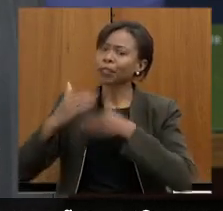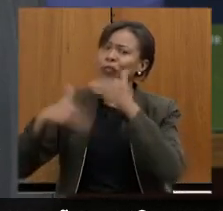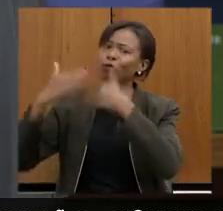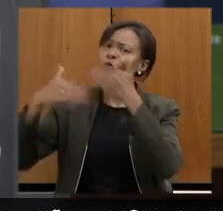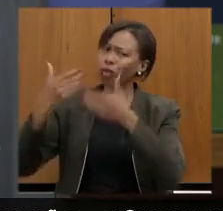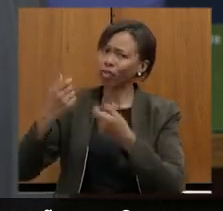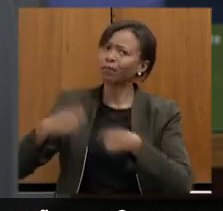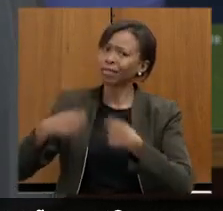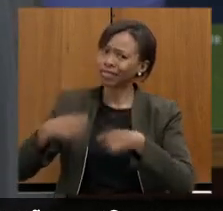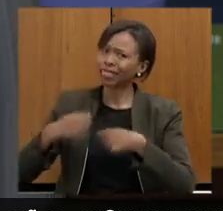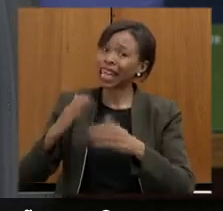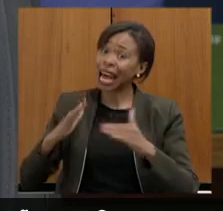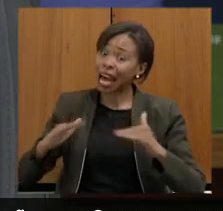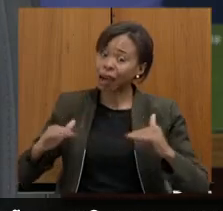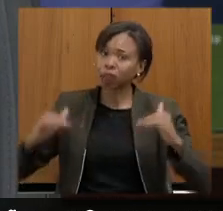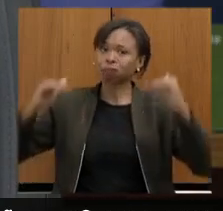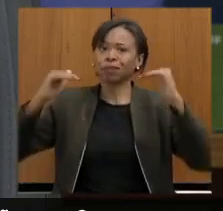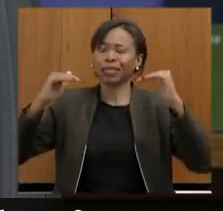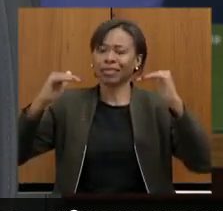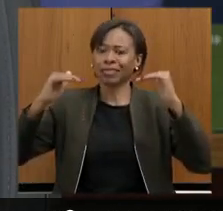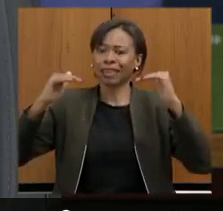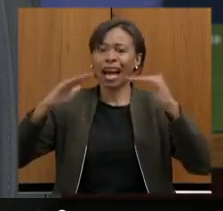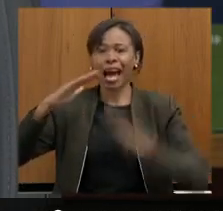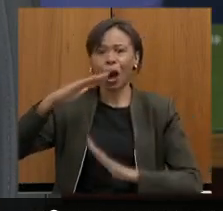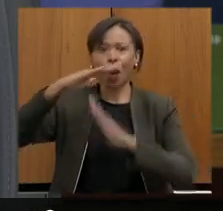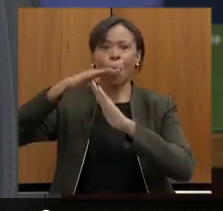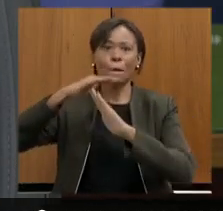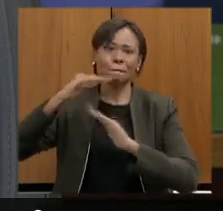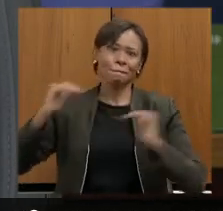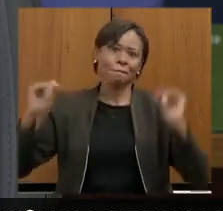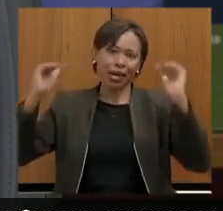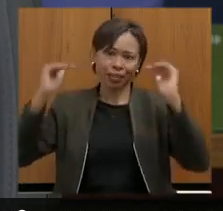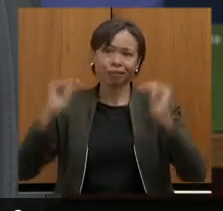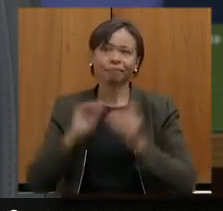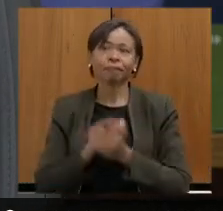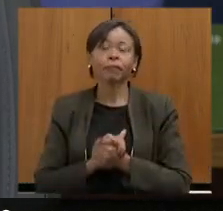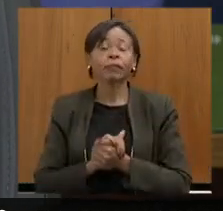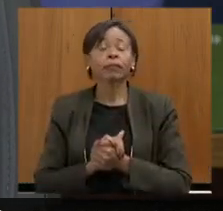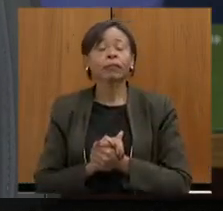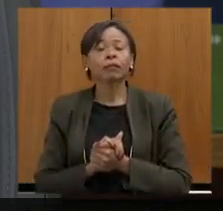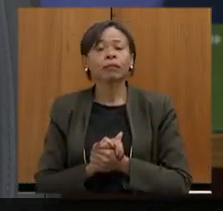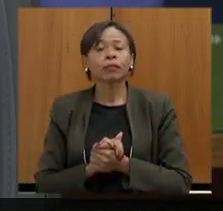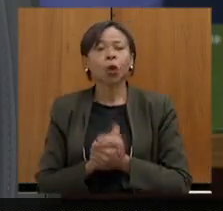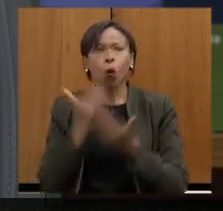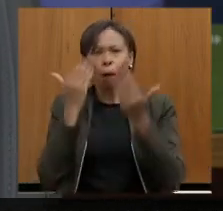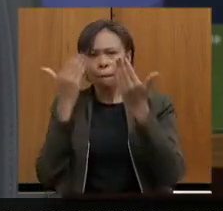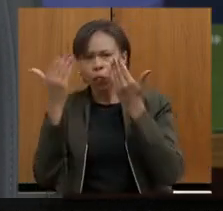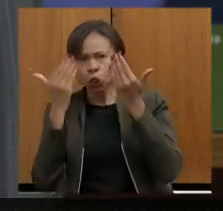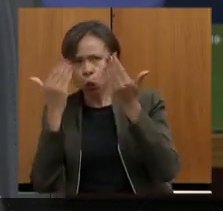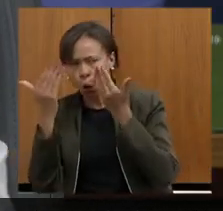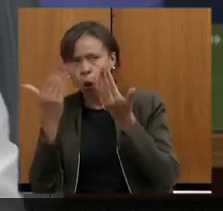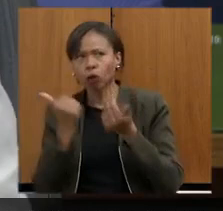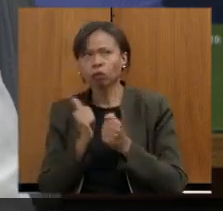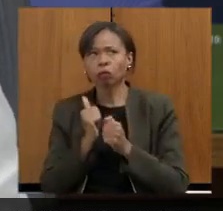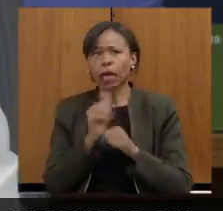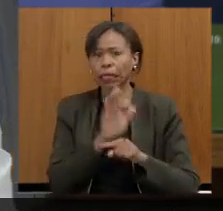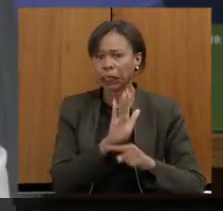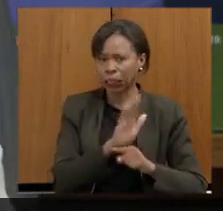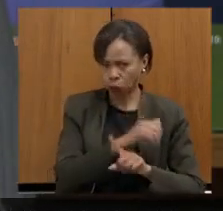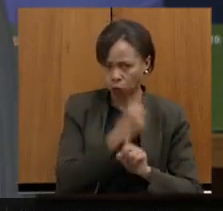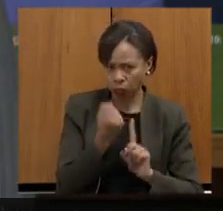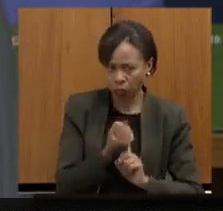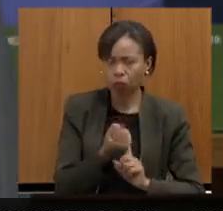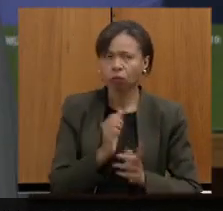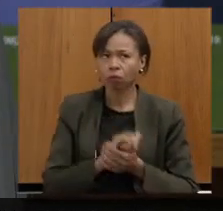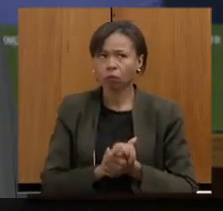que para todo mundo chegar ao máximo sobre os psicólogos e assistentes sociais foi isso que disse nós